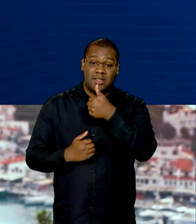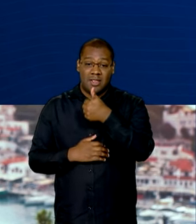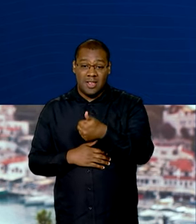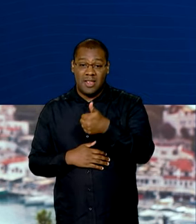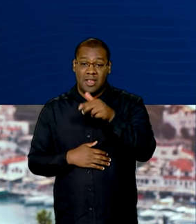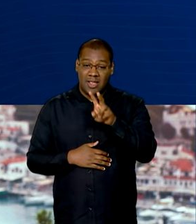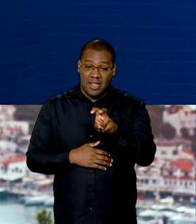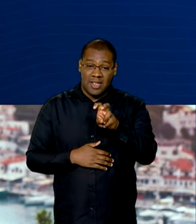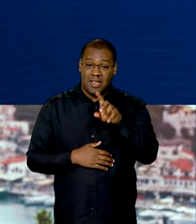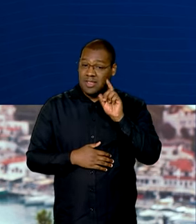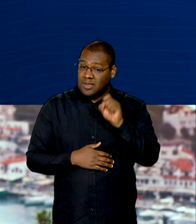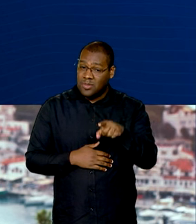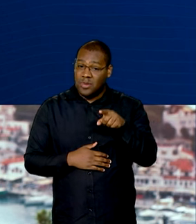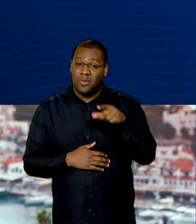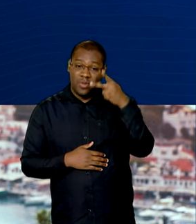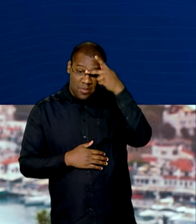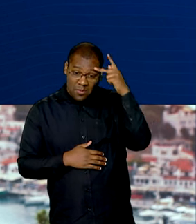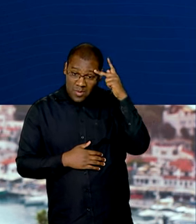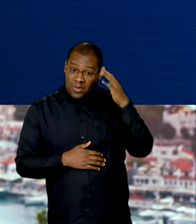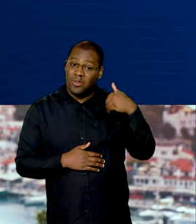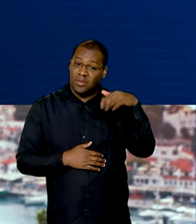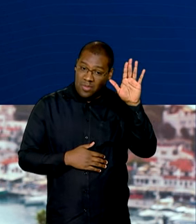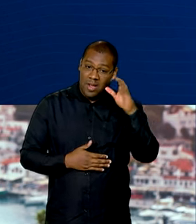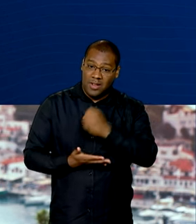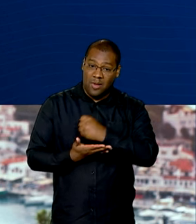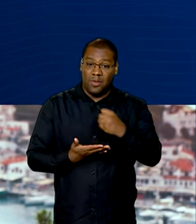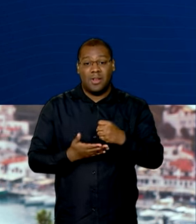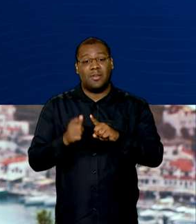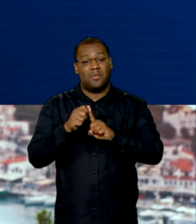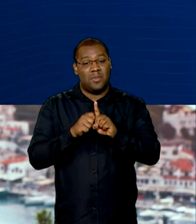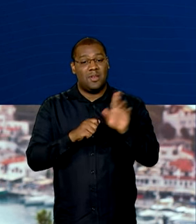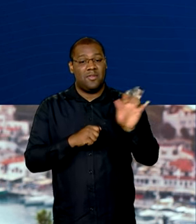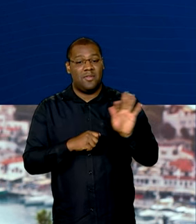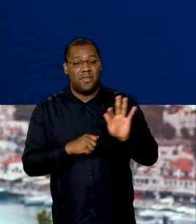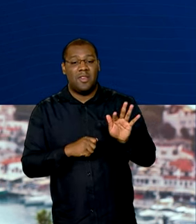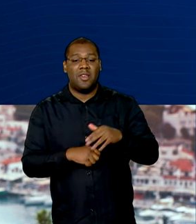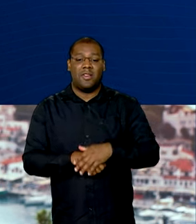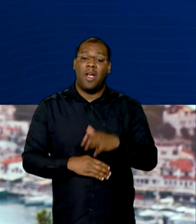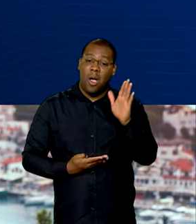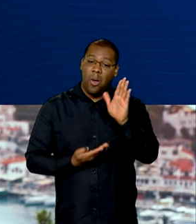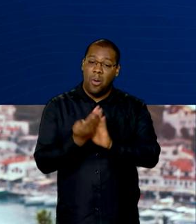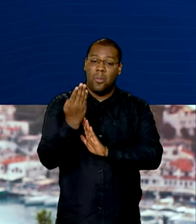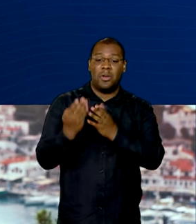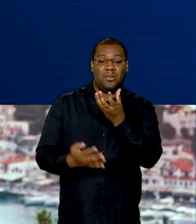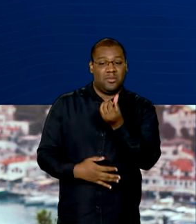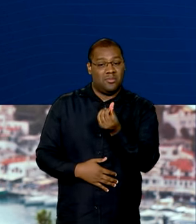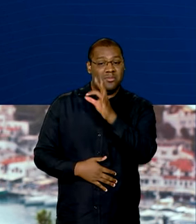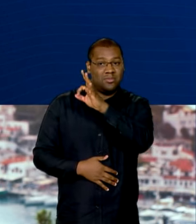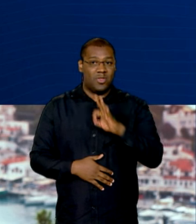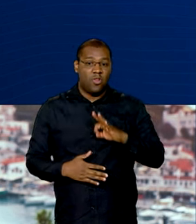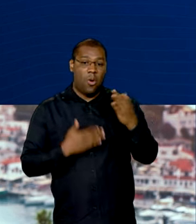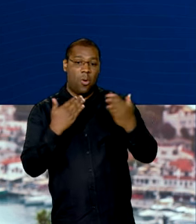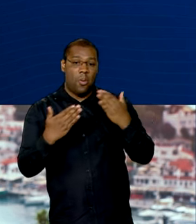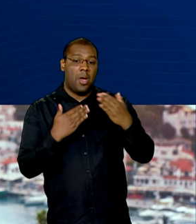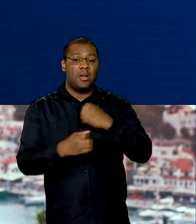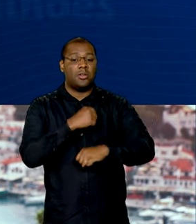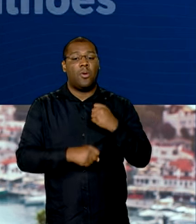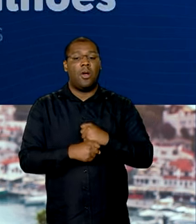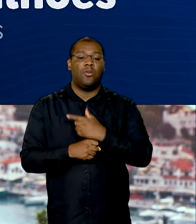mil pessoas em fevereiro deste ano. Aumento de 6% em relação a 2023.